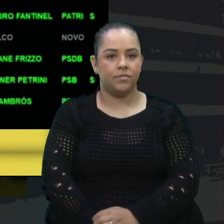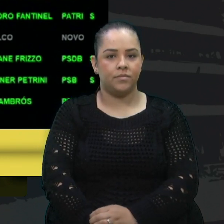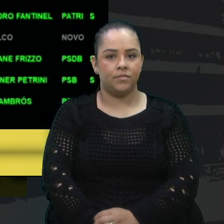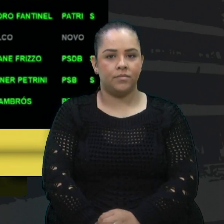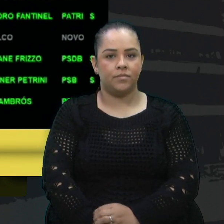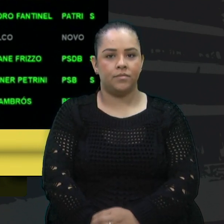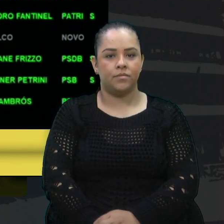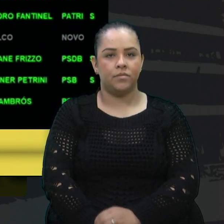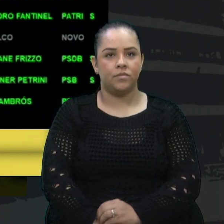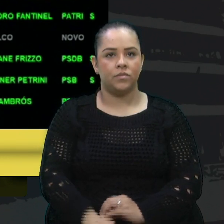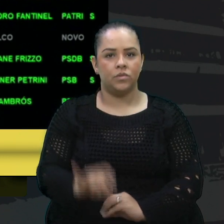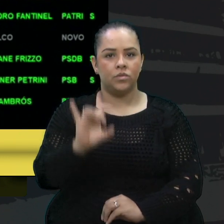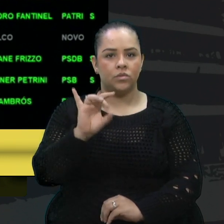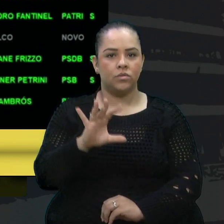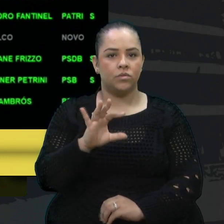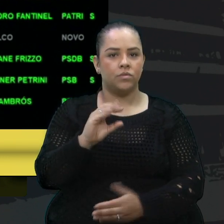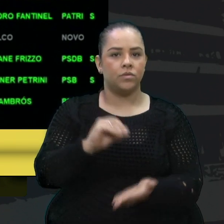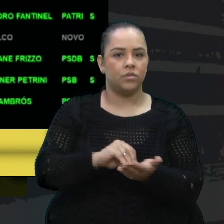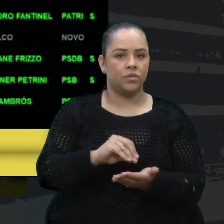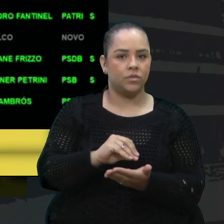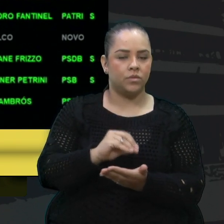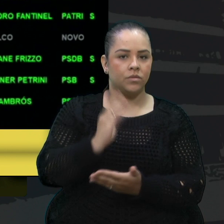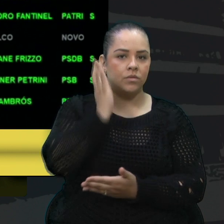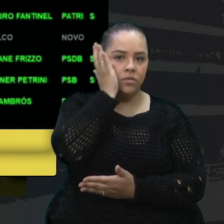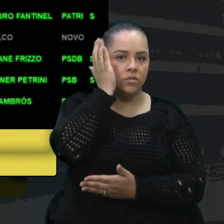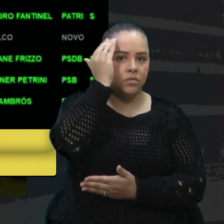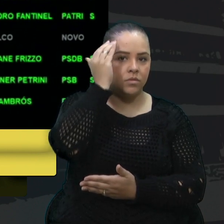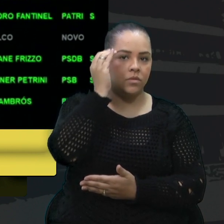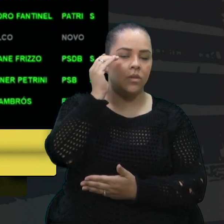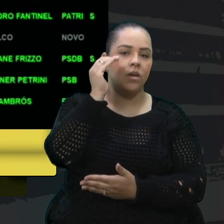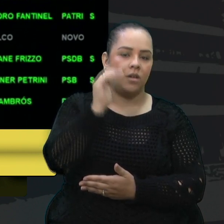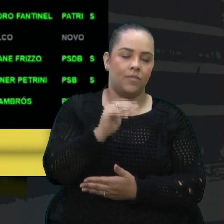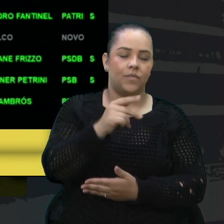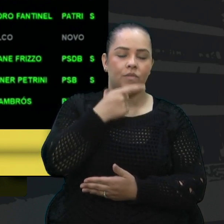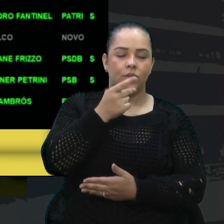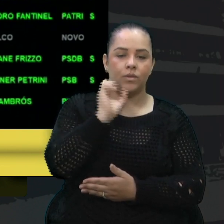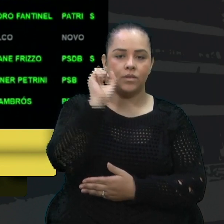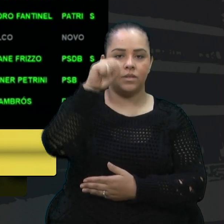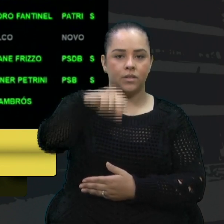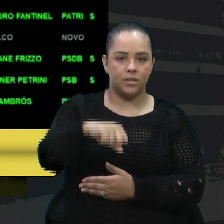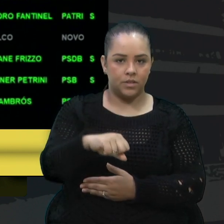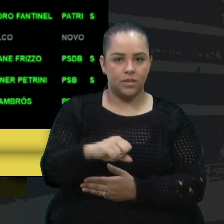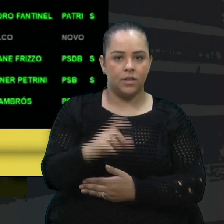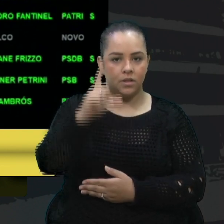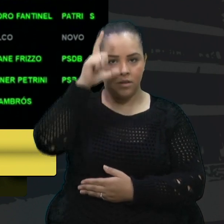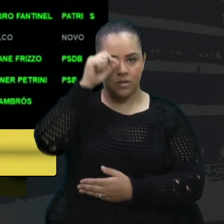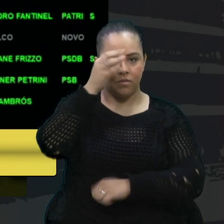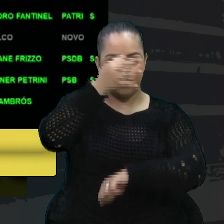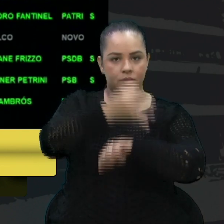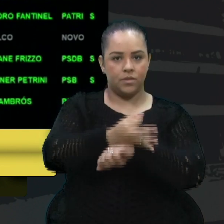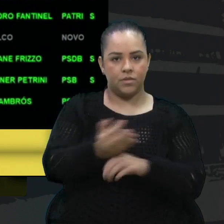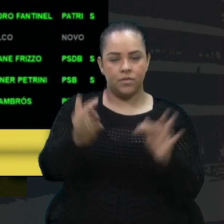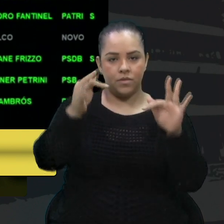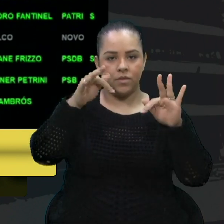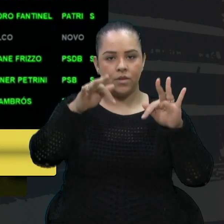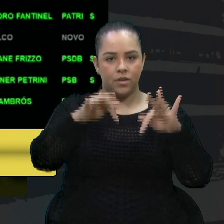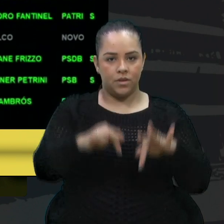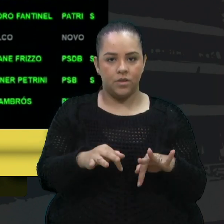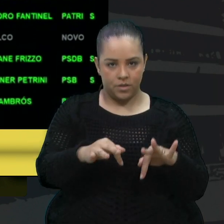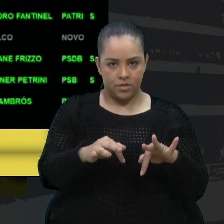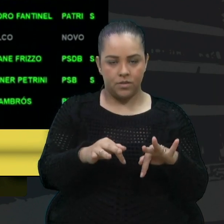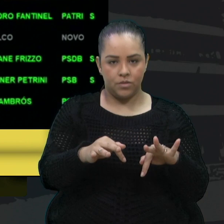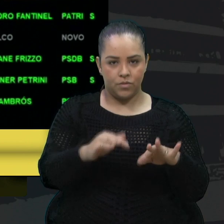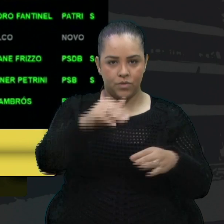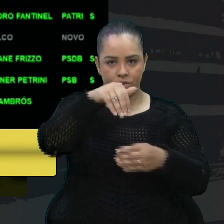Só faltou Felipe. Votou sim, sinalizou sim. Escalco está ausente. Encerado o registro dos votos.